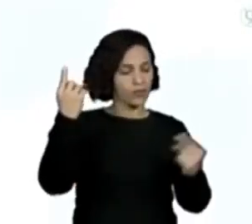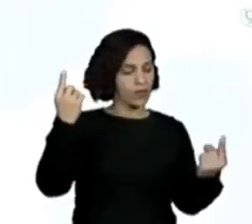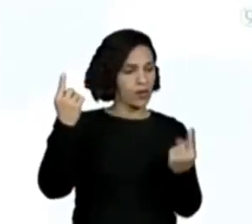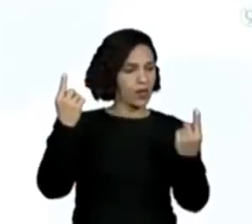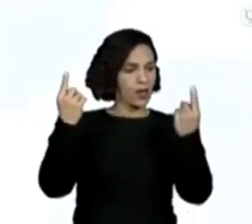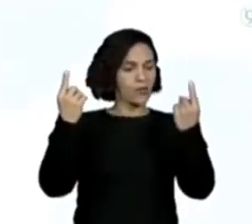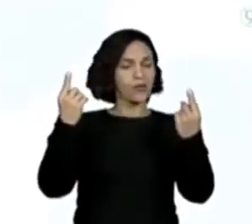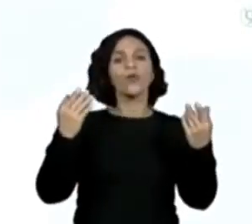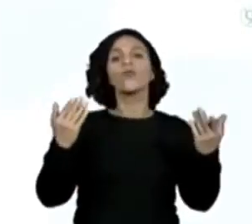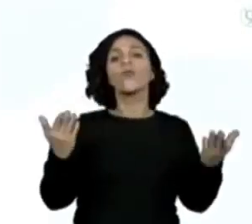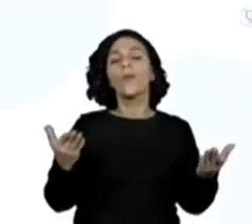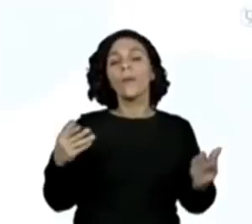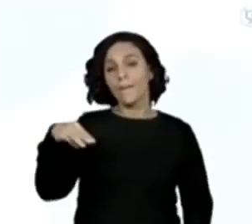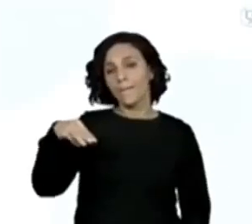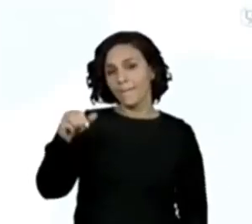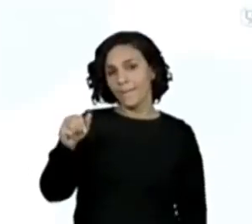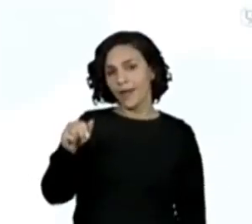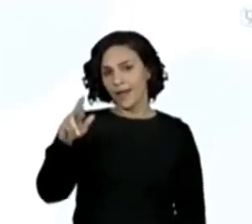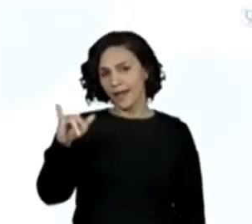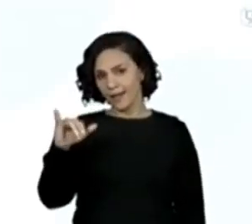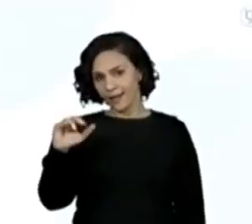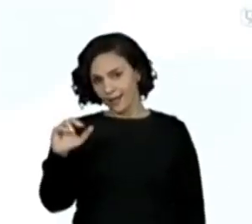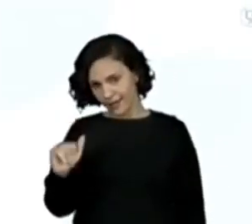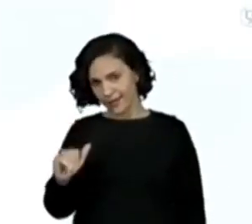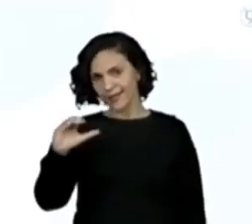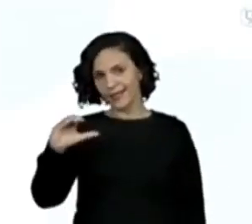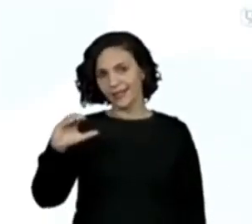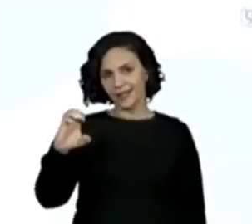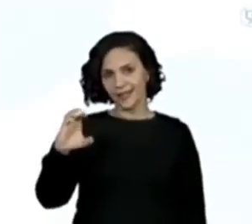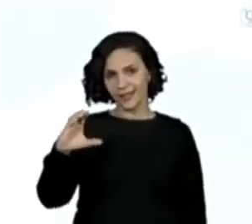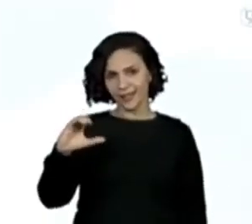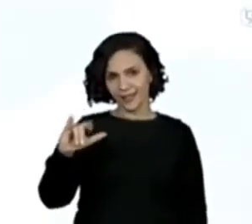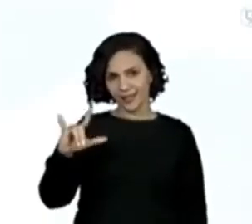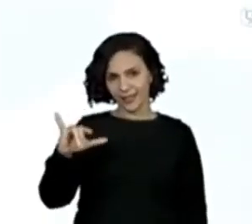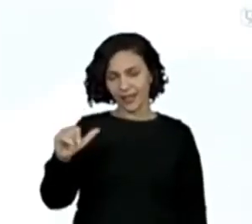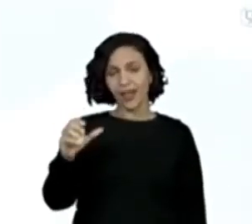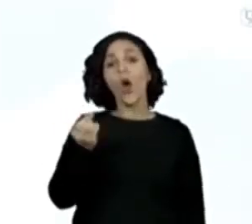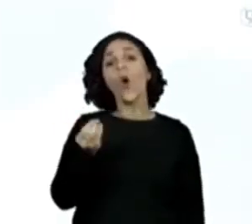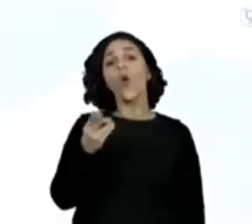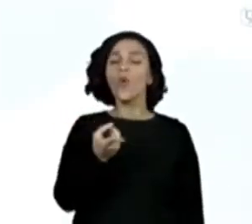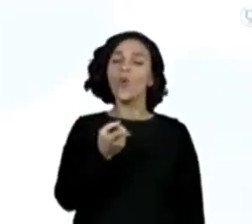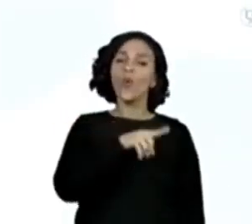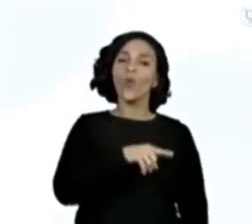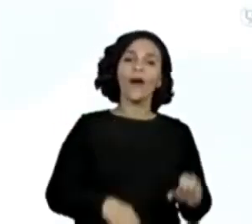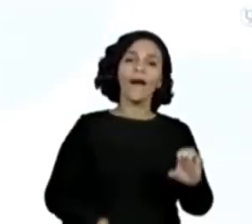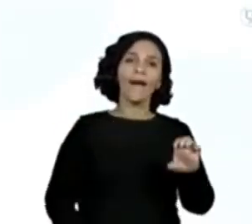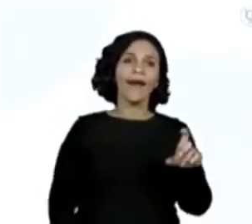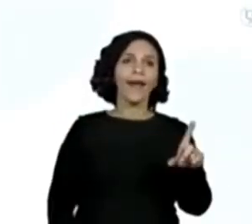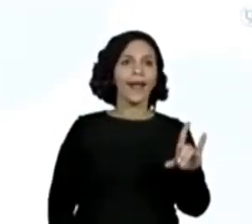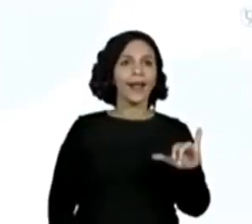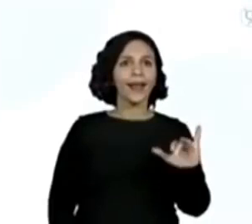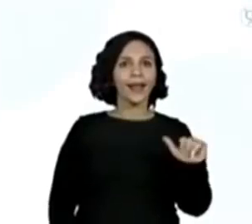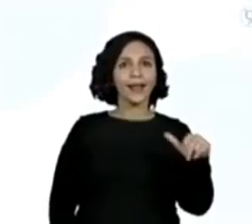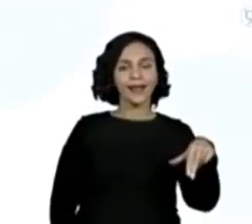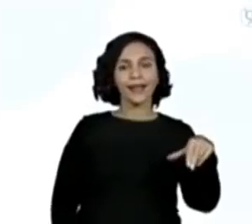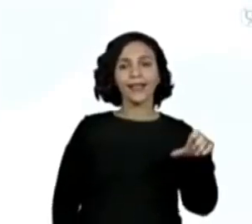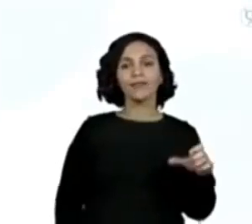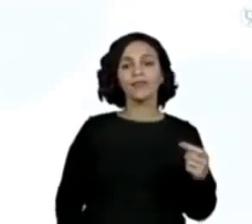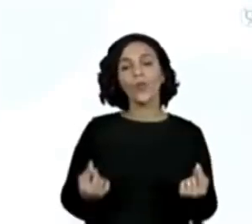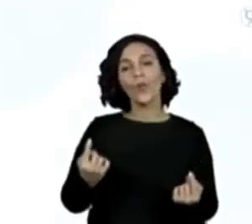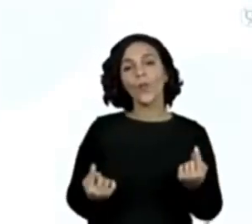Cecília ou Eliane? Olha lá, criançada. Que informações desse problema aí